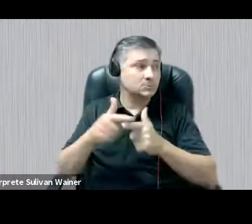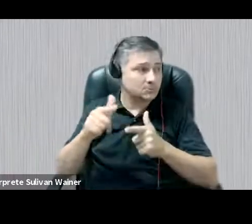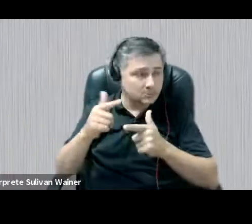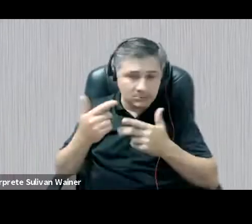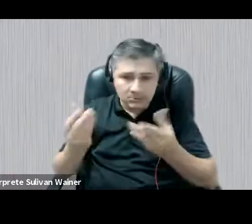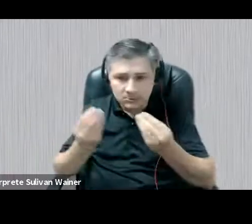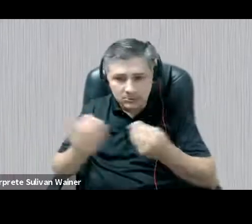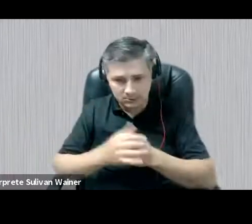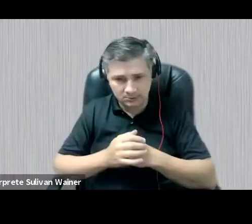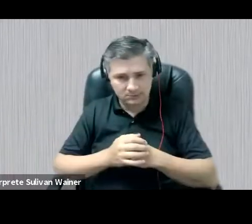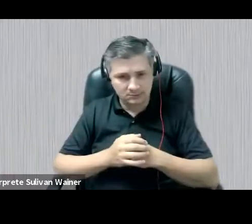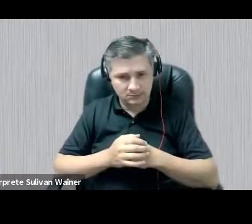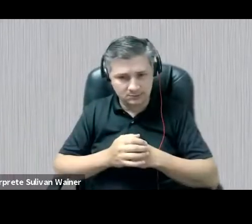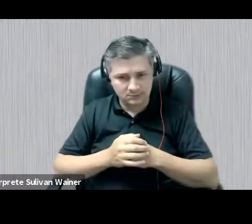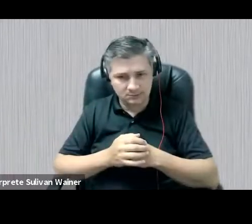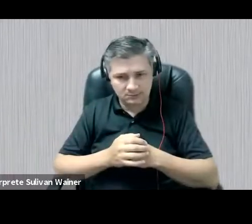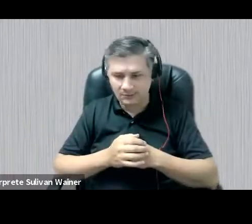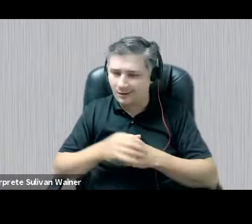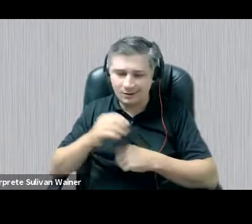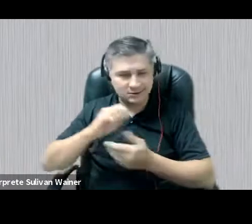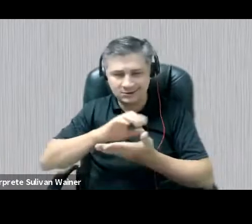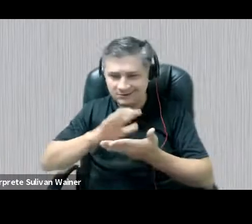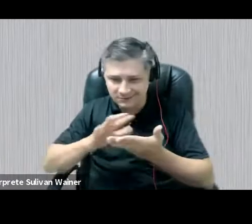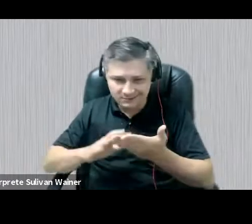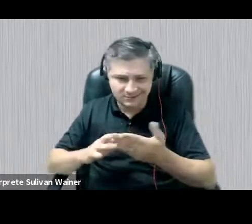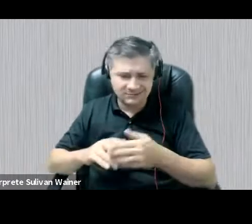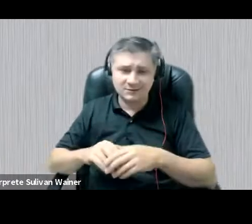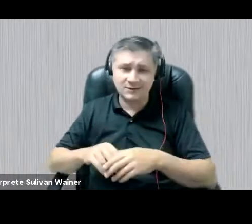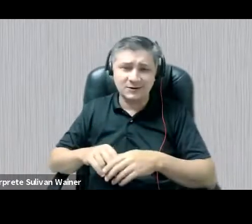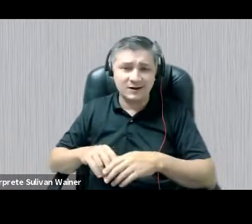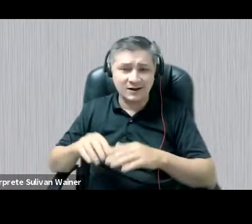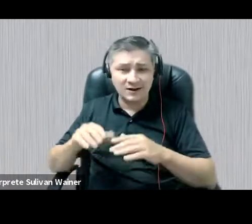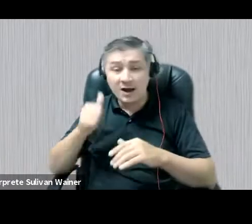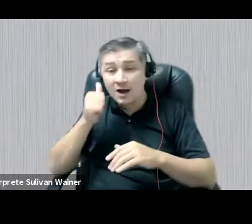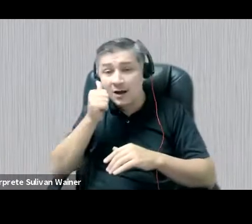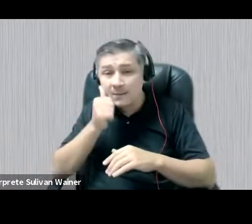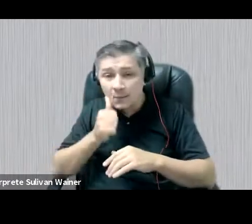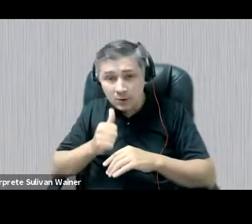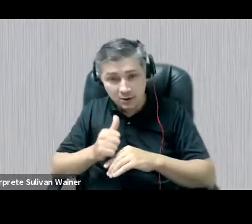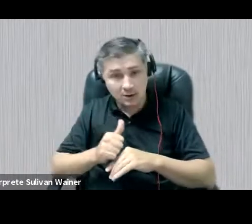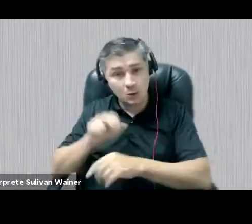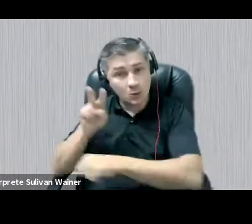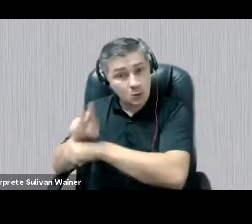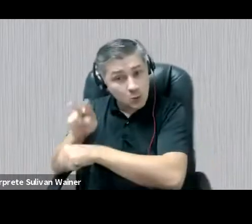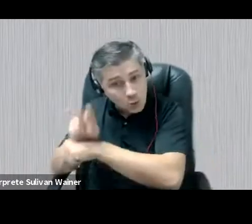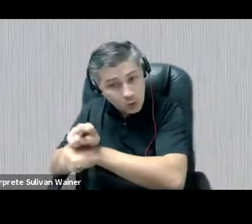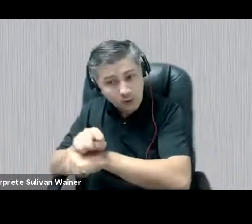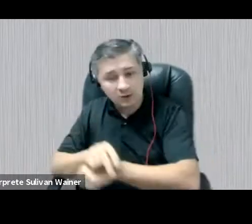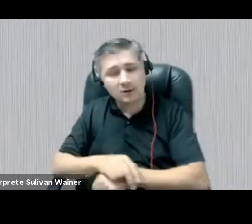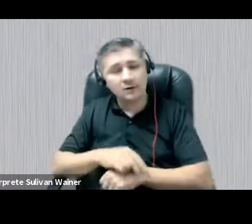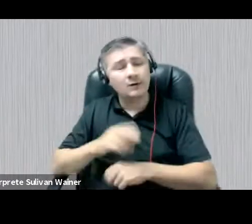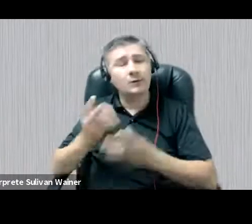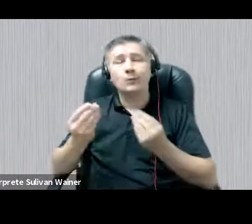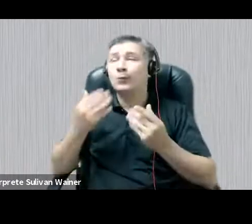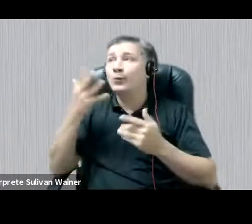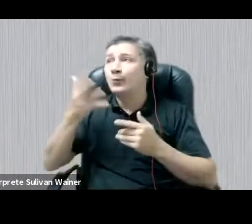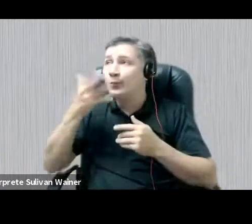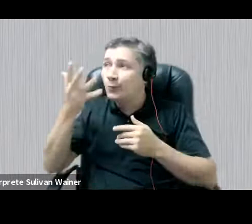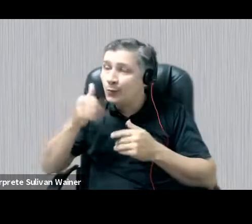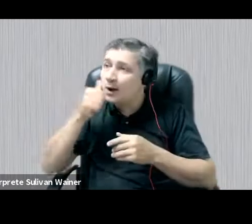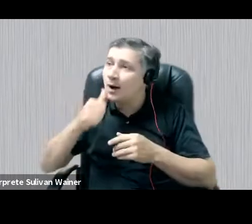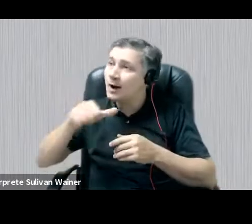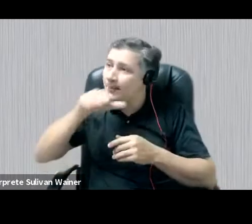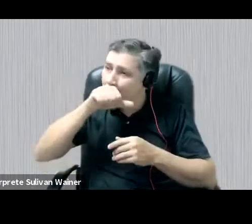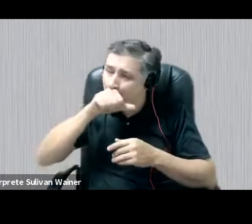aparece, claramente, as relações de cuidado das mulheres, que é evidente, as inúmeras falas, sobretudo das mães,